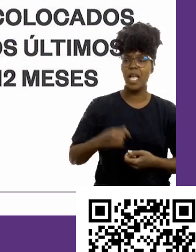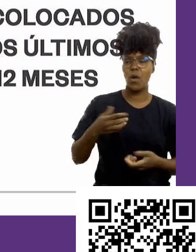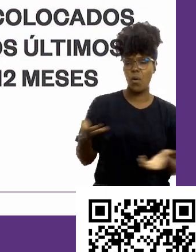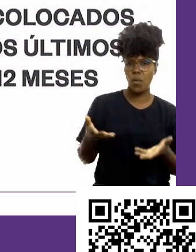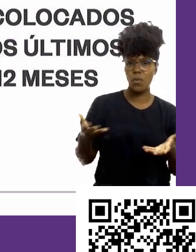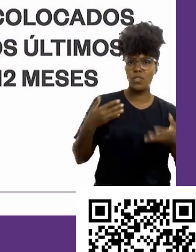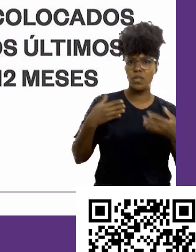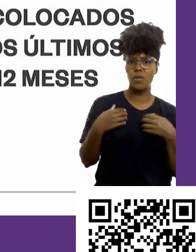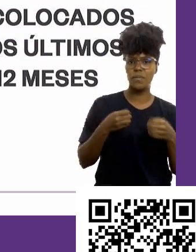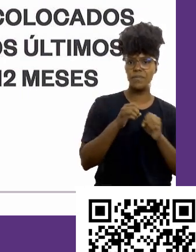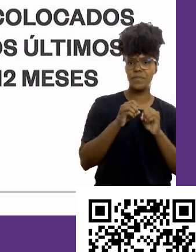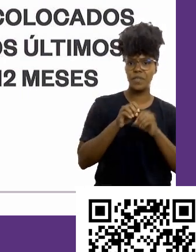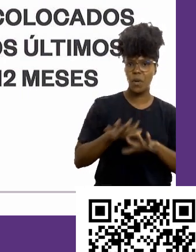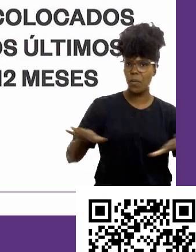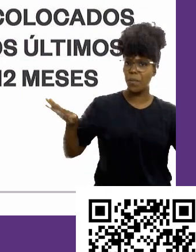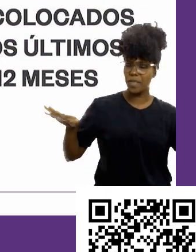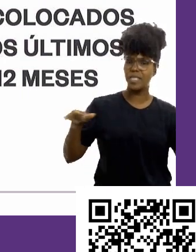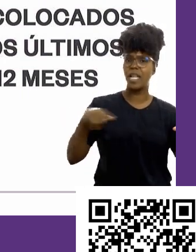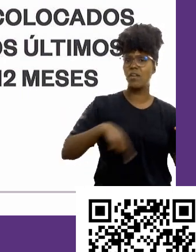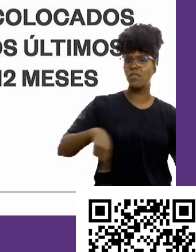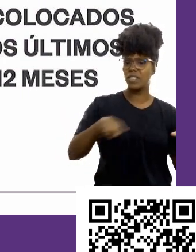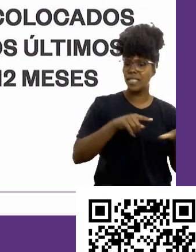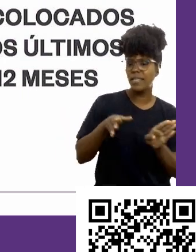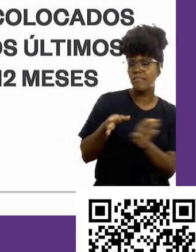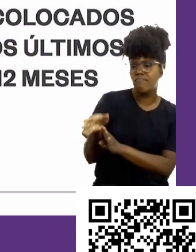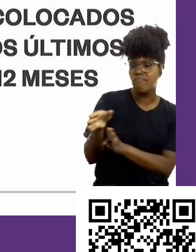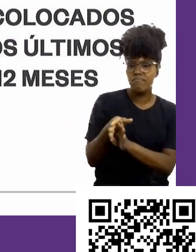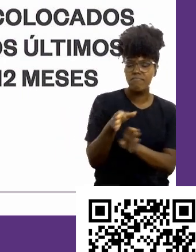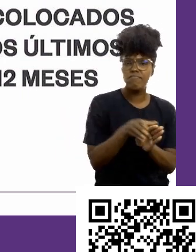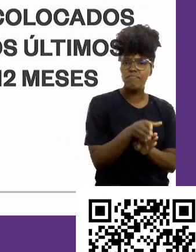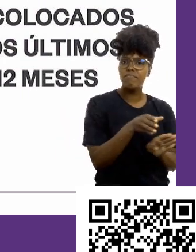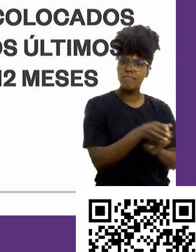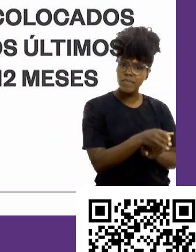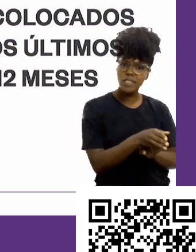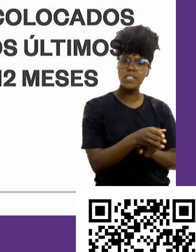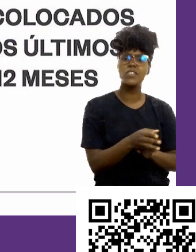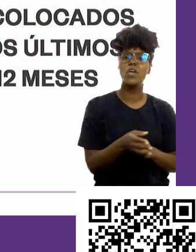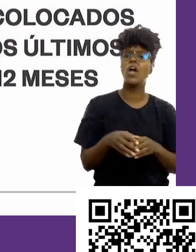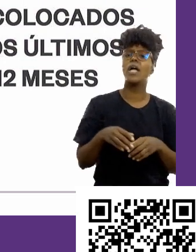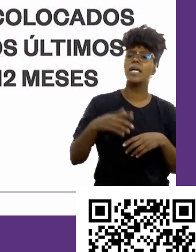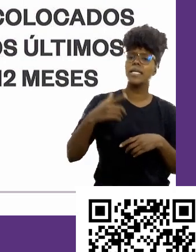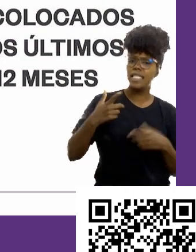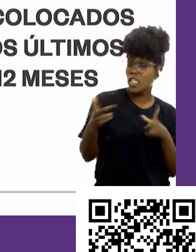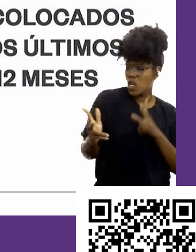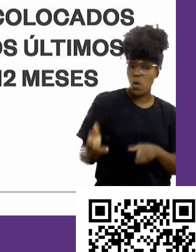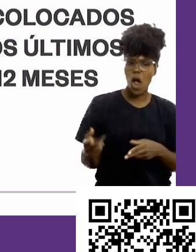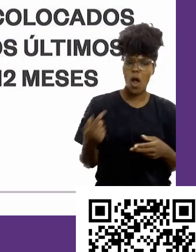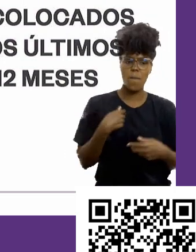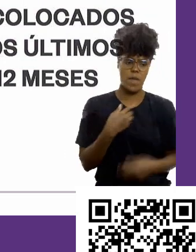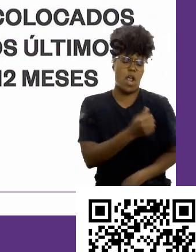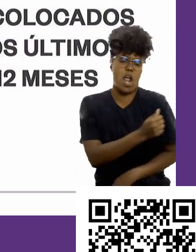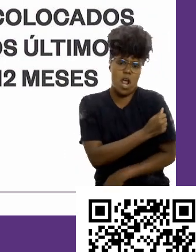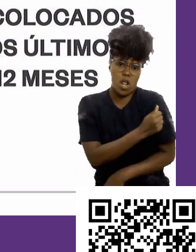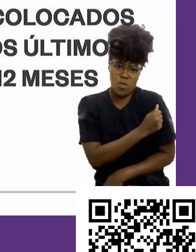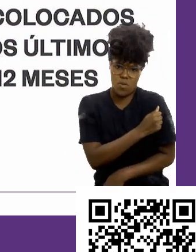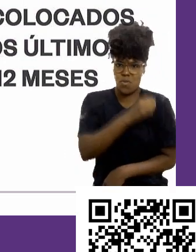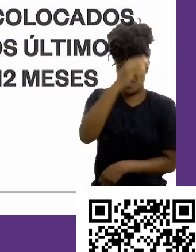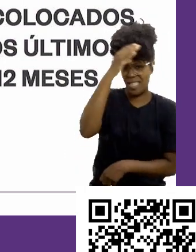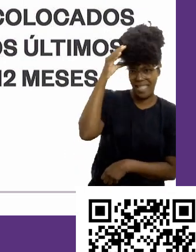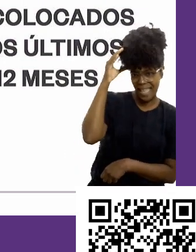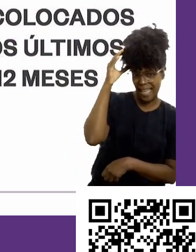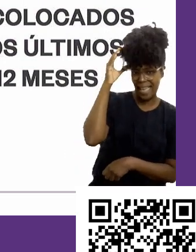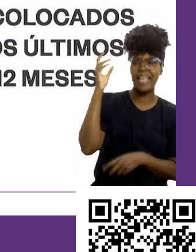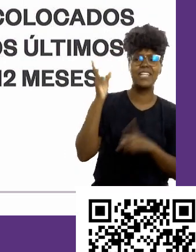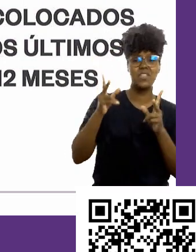As mesmas orientações que eu dei para esses alunos, para esses clientes, que hoje estão recolocados nessas empresas aqui, como a Google, a